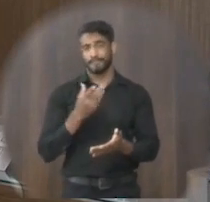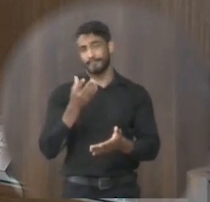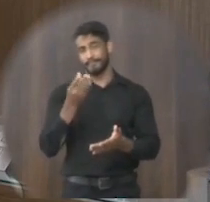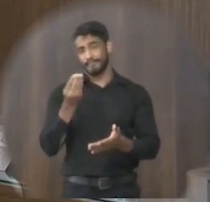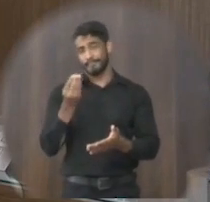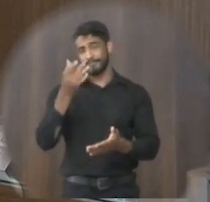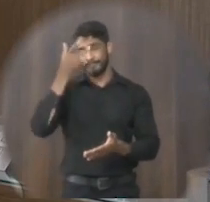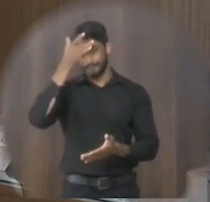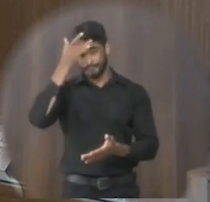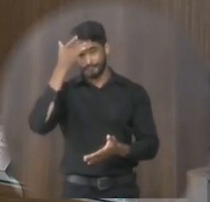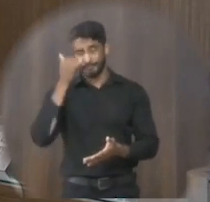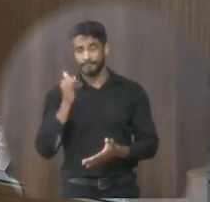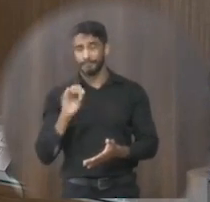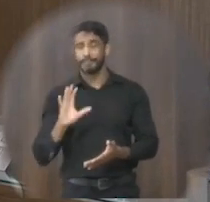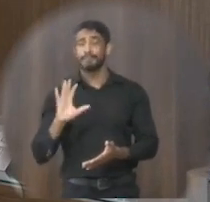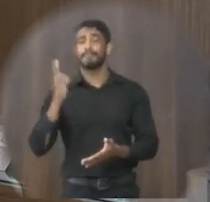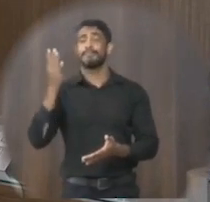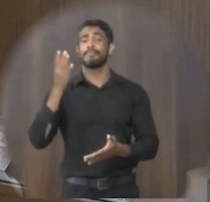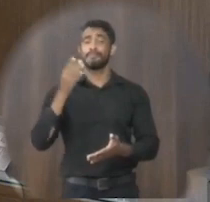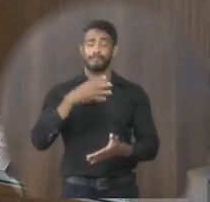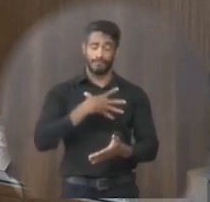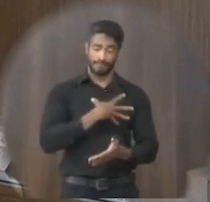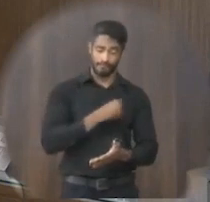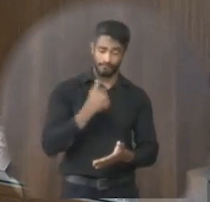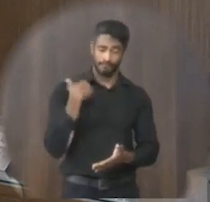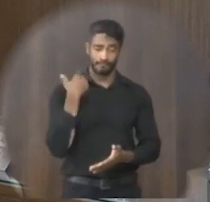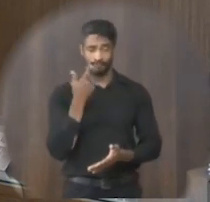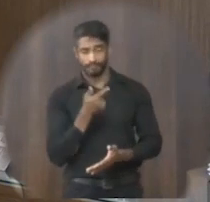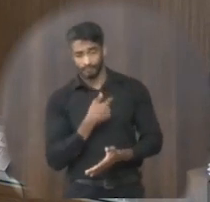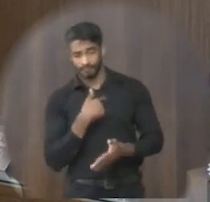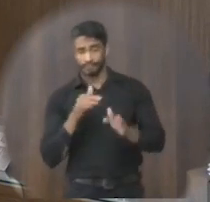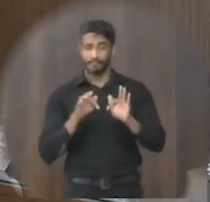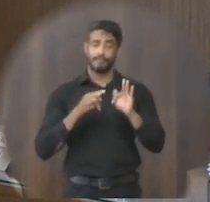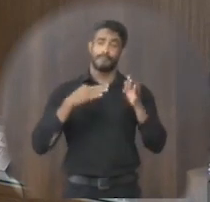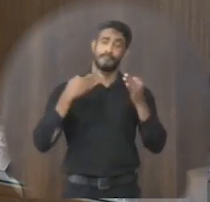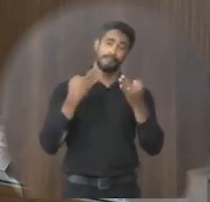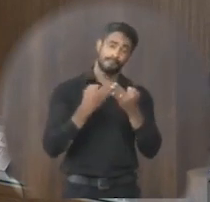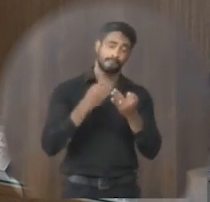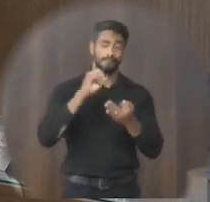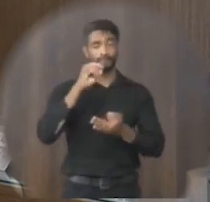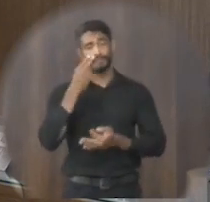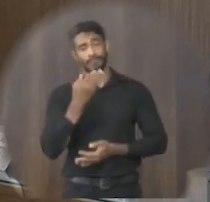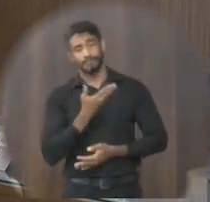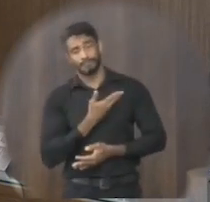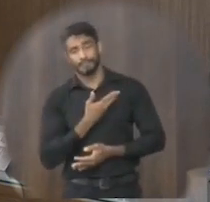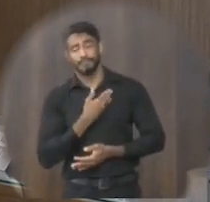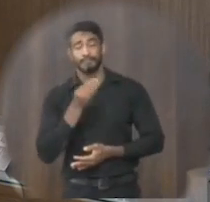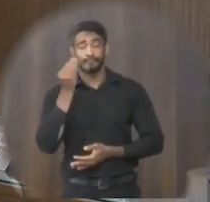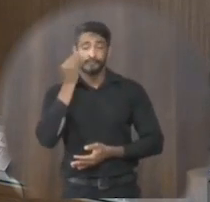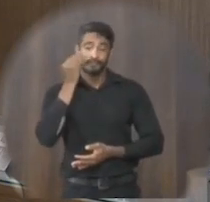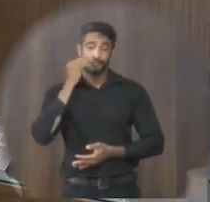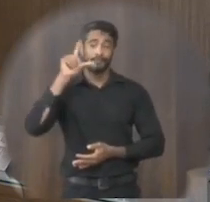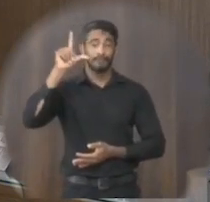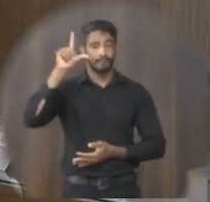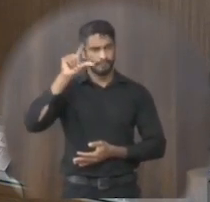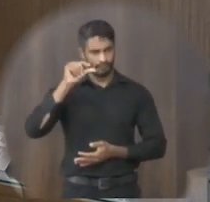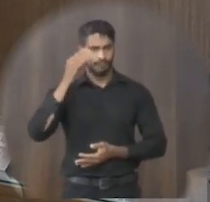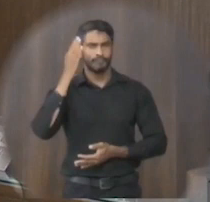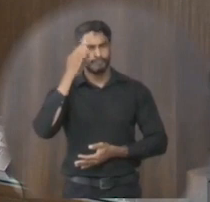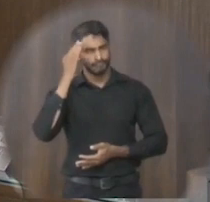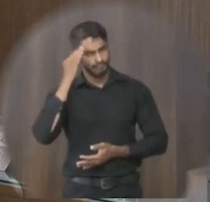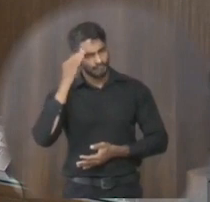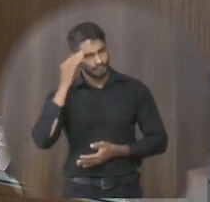que aconteça com nós ou com um filho um parente um amigo não vamos tentar amenizar isso sabemos que não vai resolver